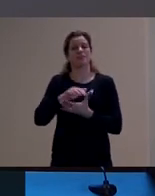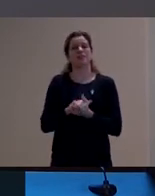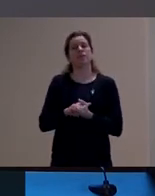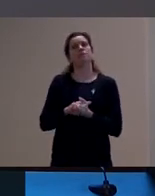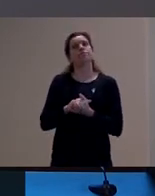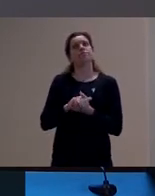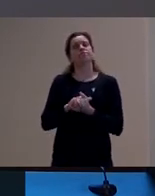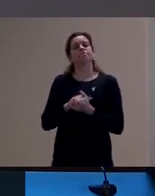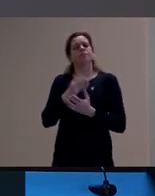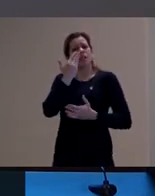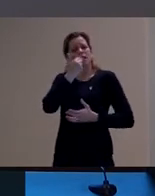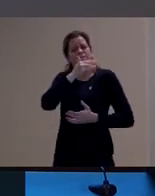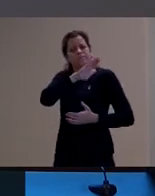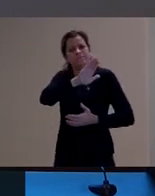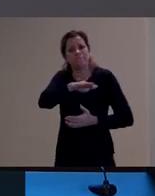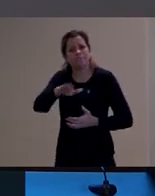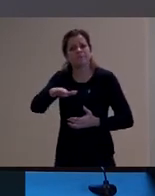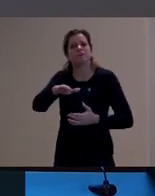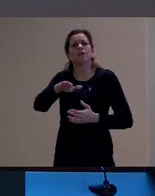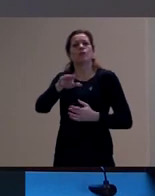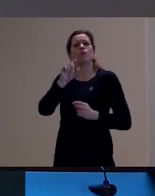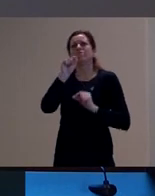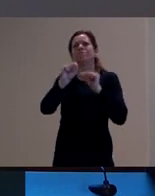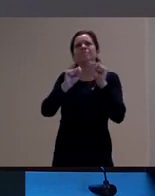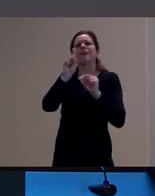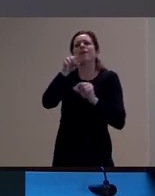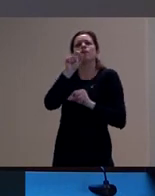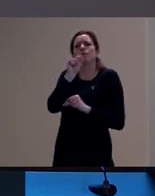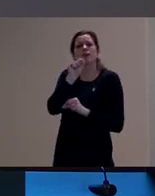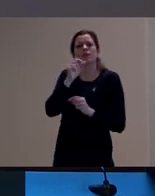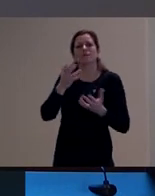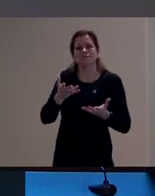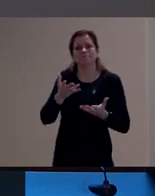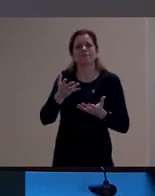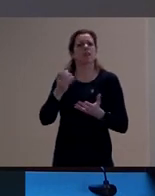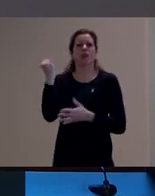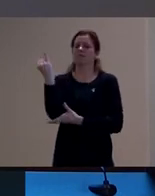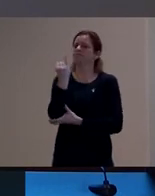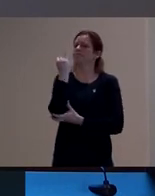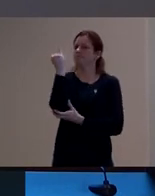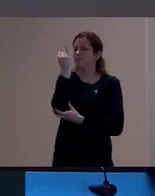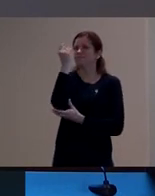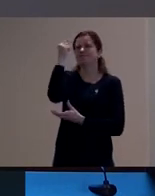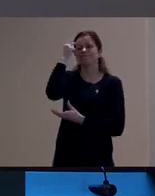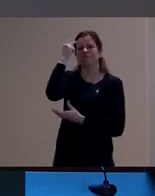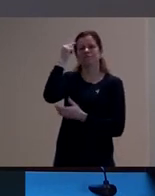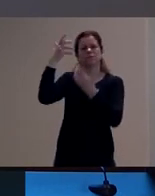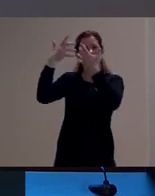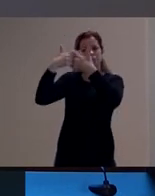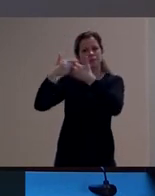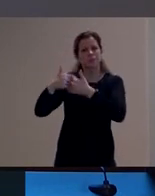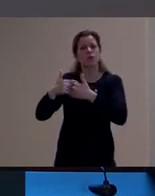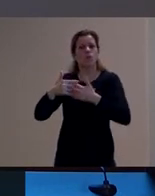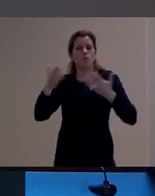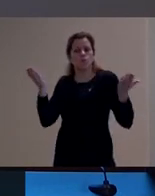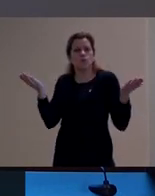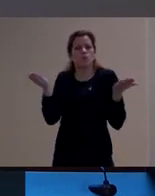infância, para ele, na verdade, é uma categoria que é bem importante para pensar a modernidade,